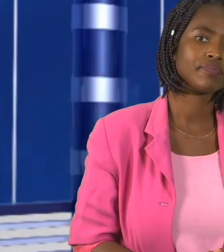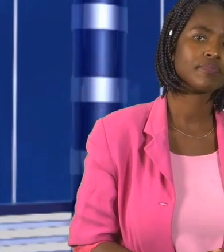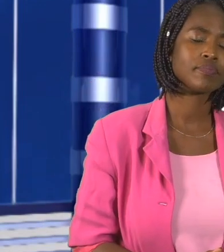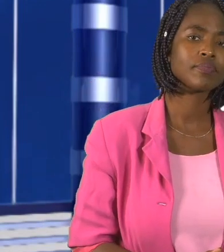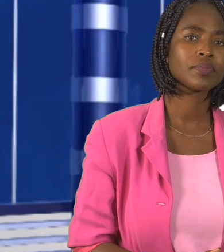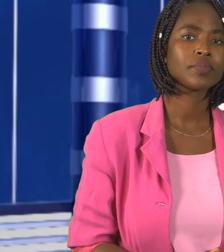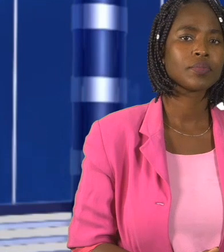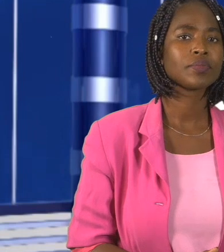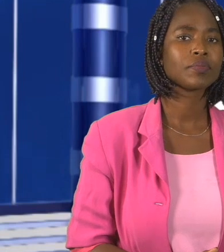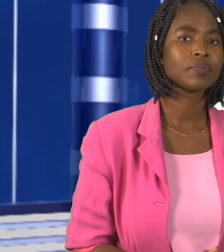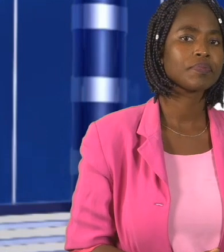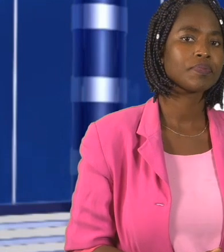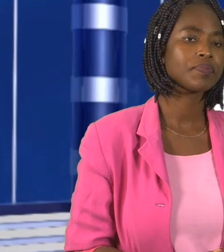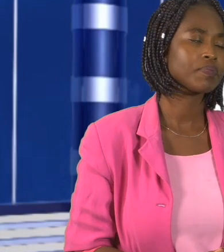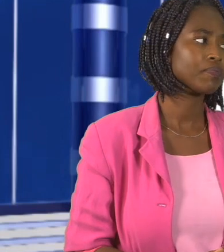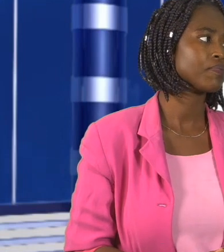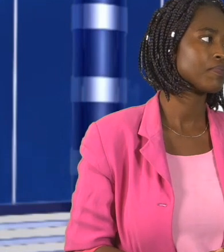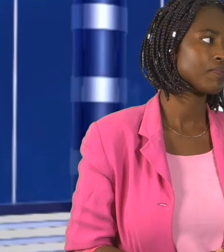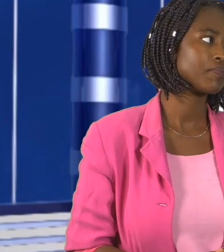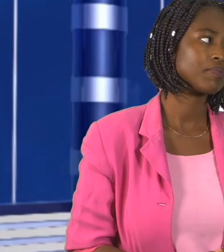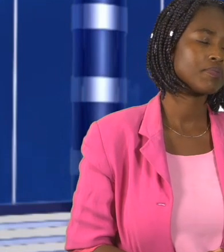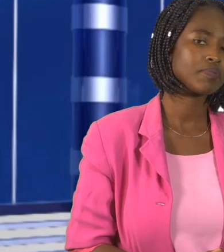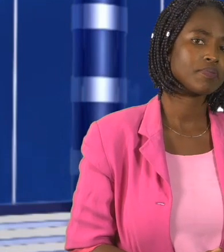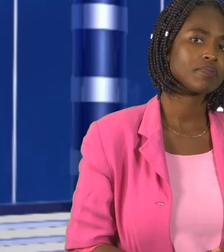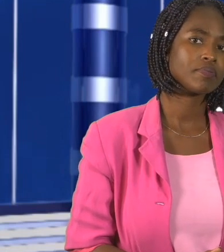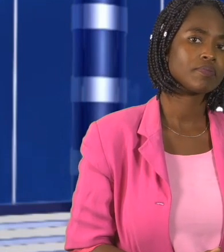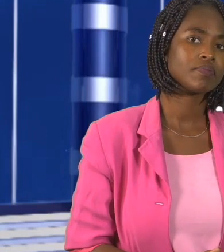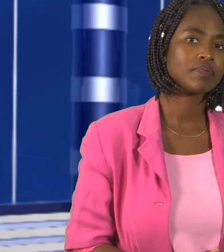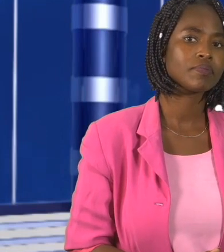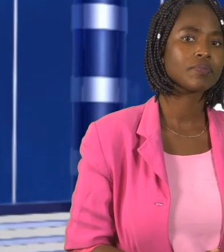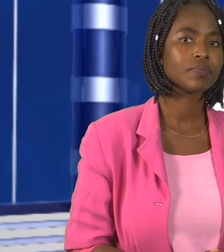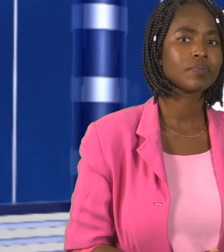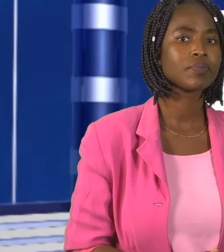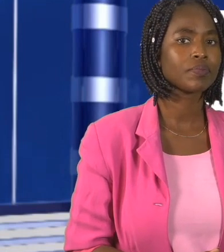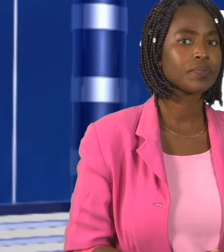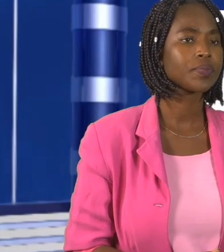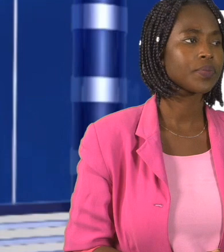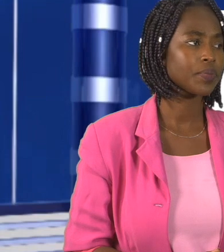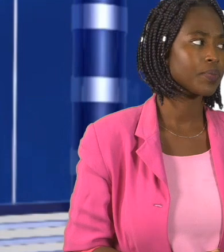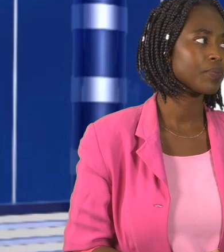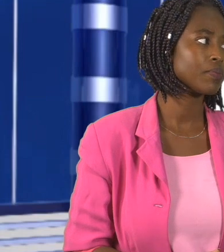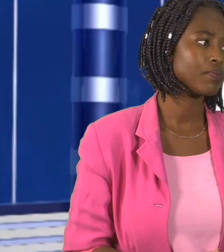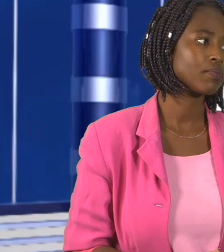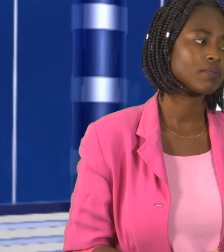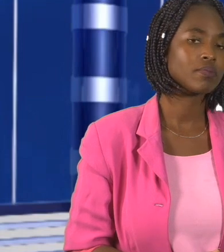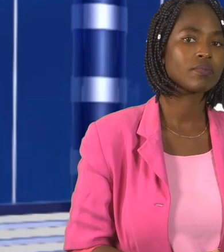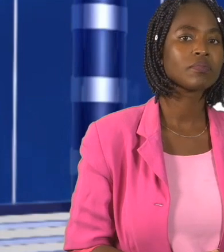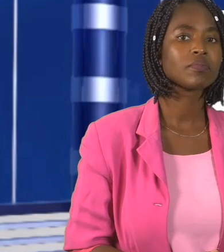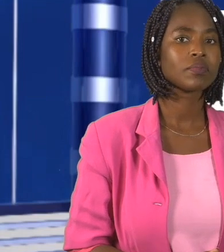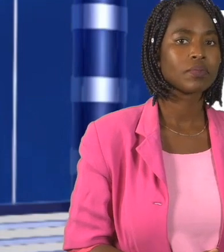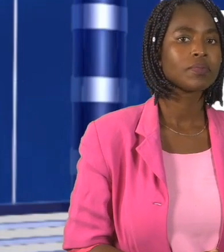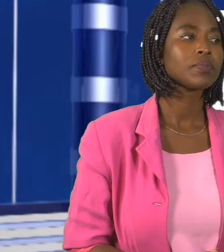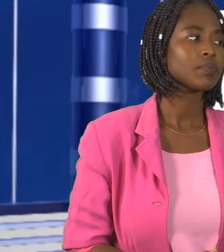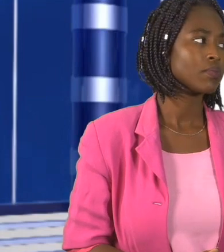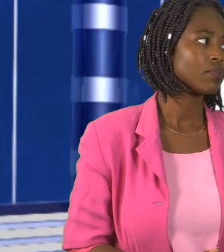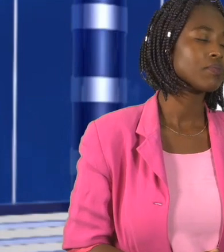A venda informal e o garimpo são áreas mencionadas como as que mais crianças empregam de acordo com a rede da